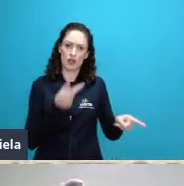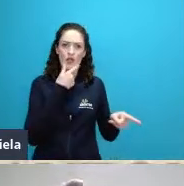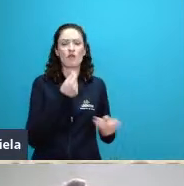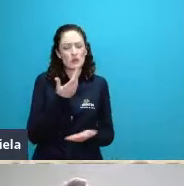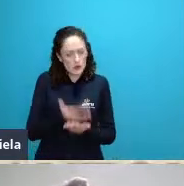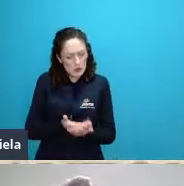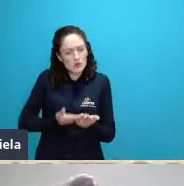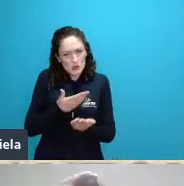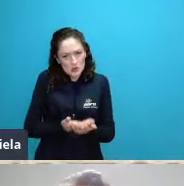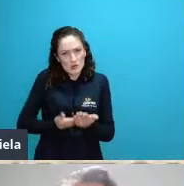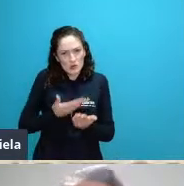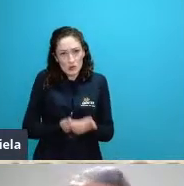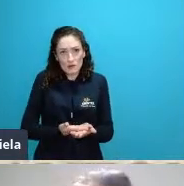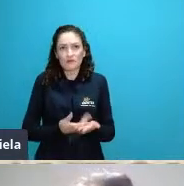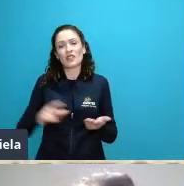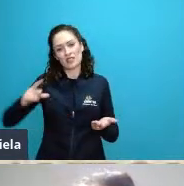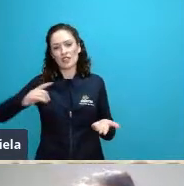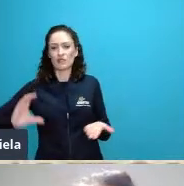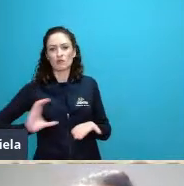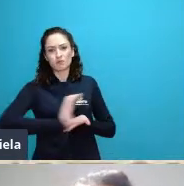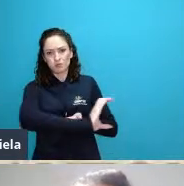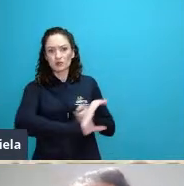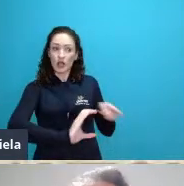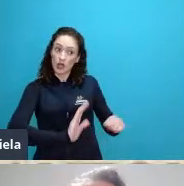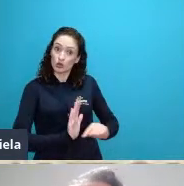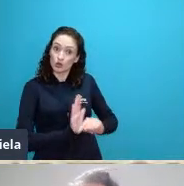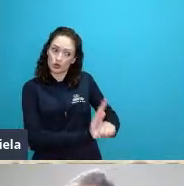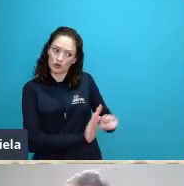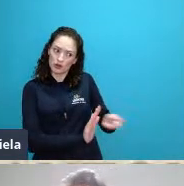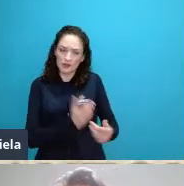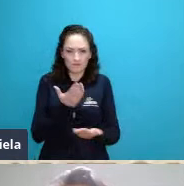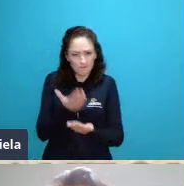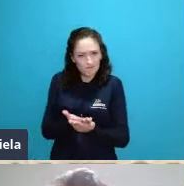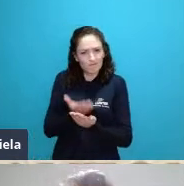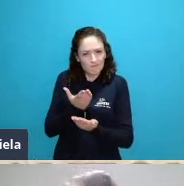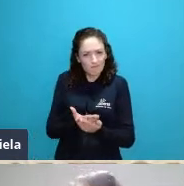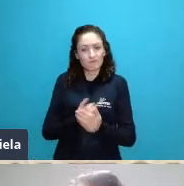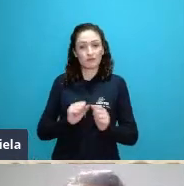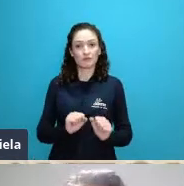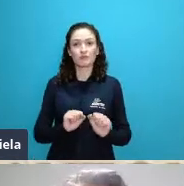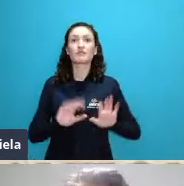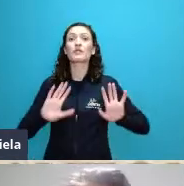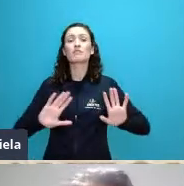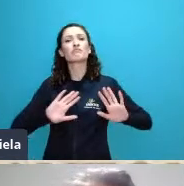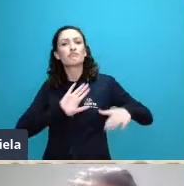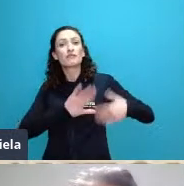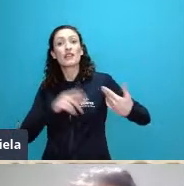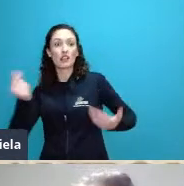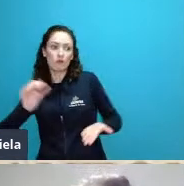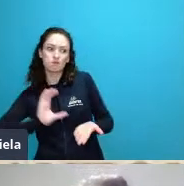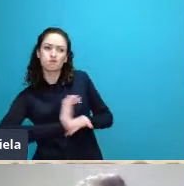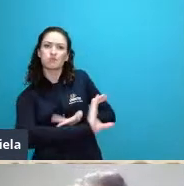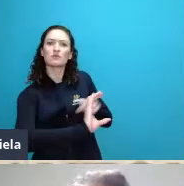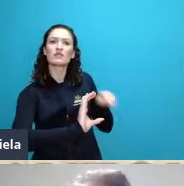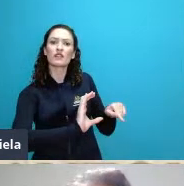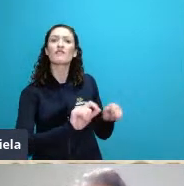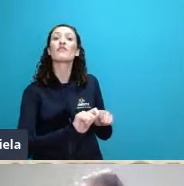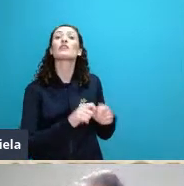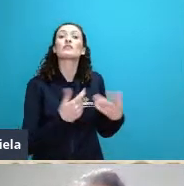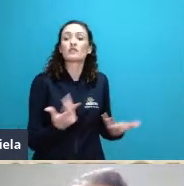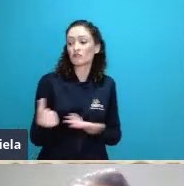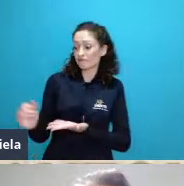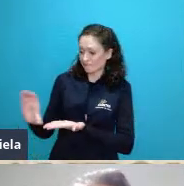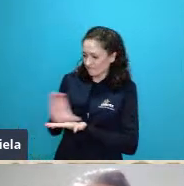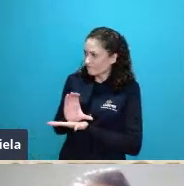ao longo dos anos culminou com a criação de algo muito mais importante do que somente um laboratório de pesquisa ele criou um instituto